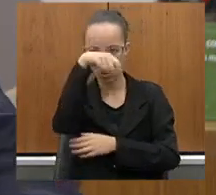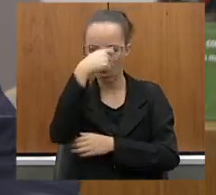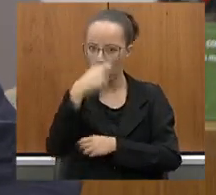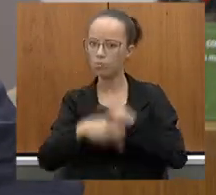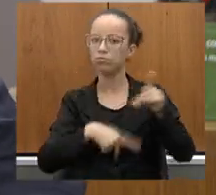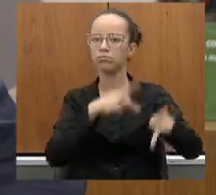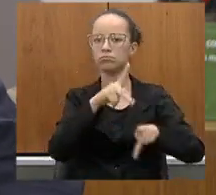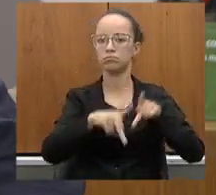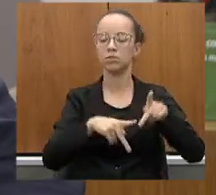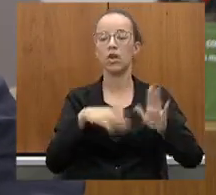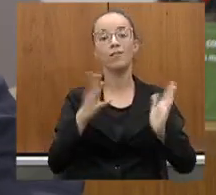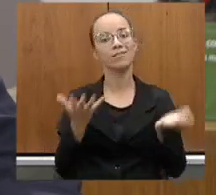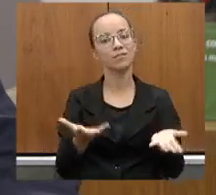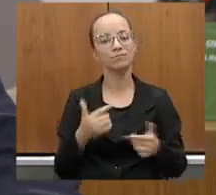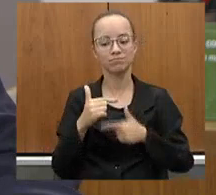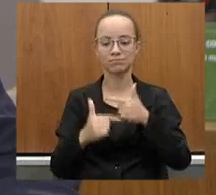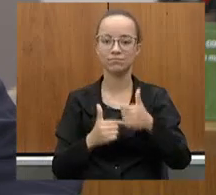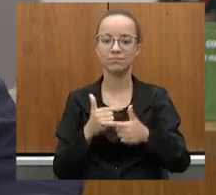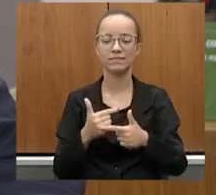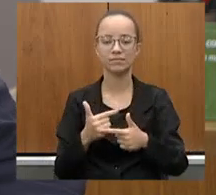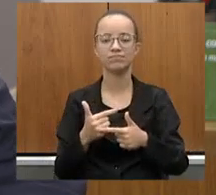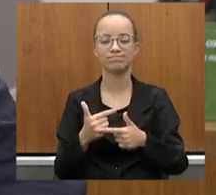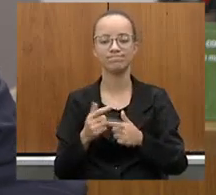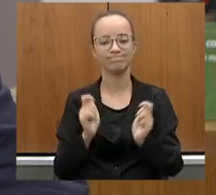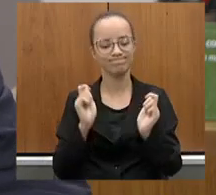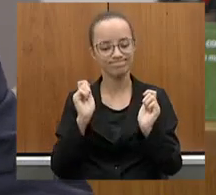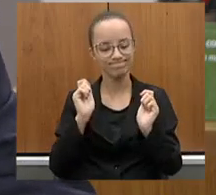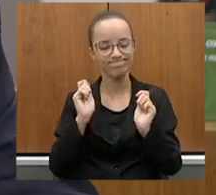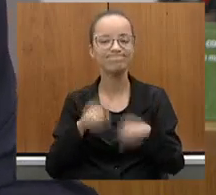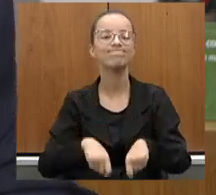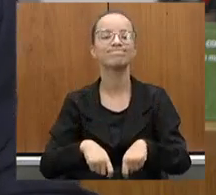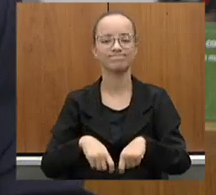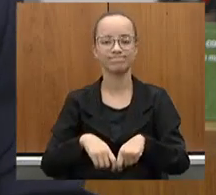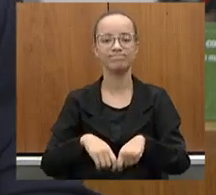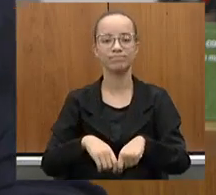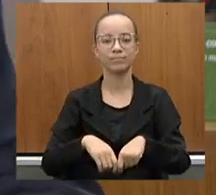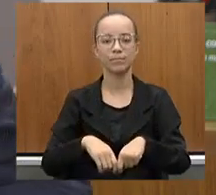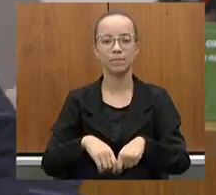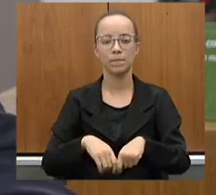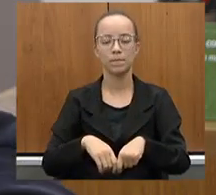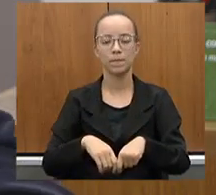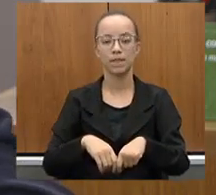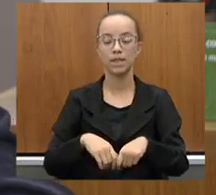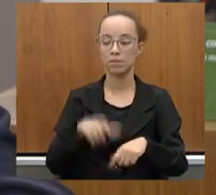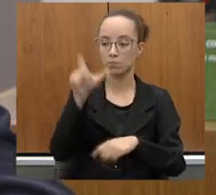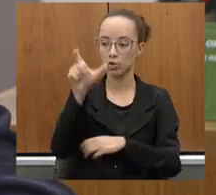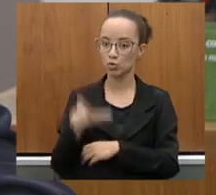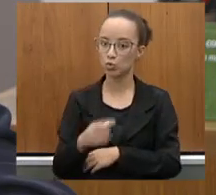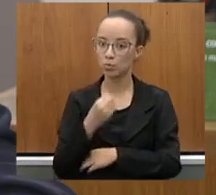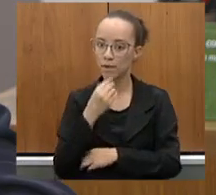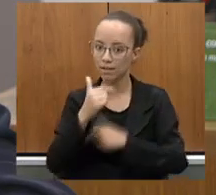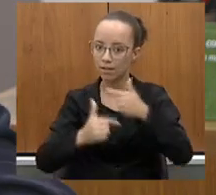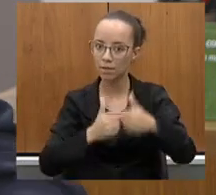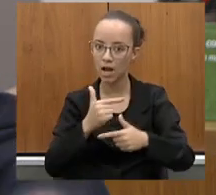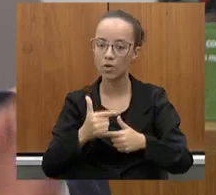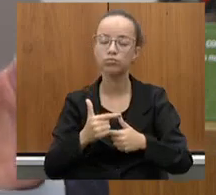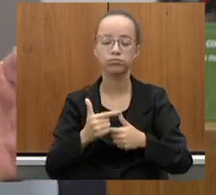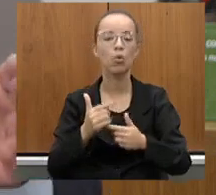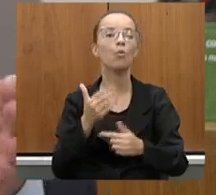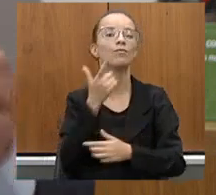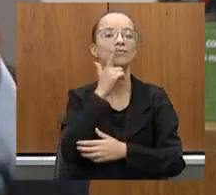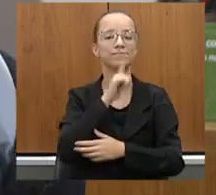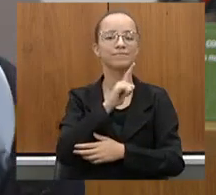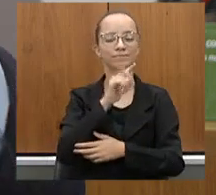realmente que vale a pena a verdadeira política quando é feita, traduzida por pessoas do bem. V.